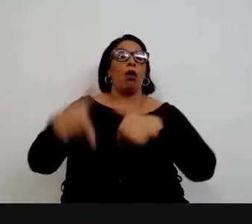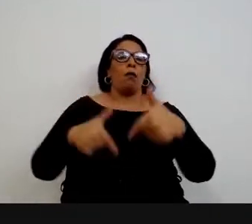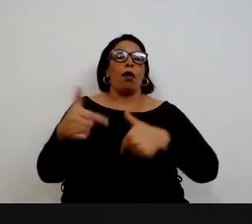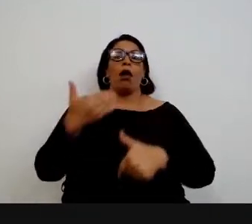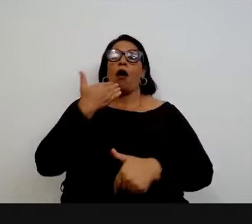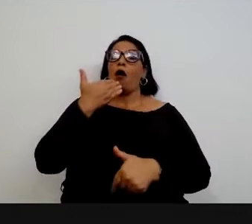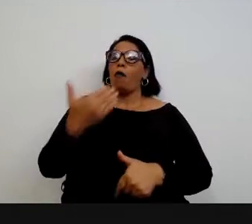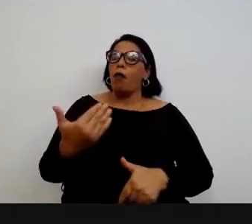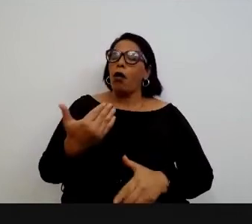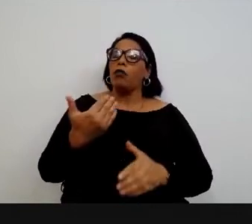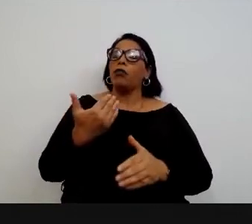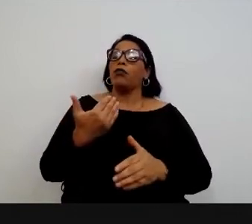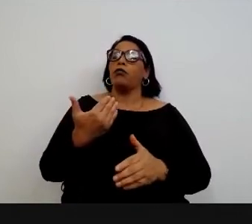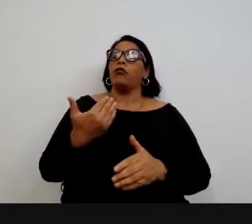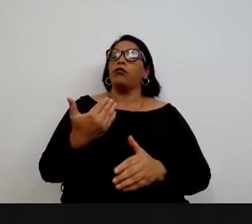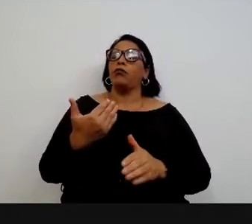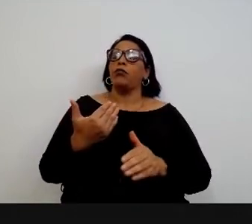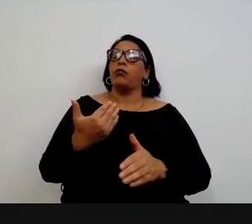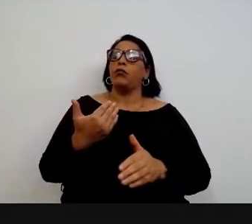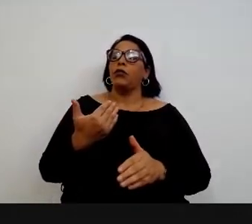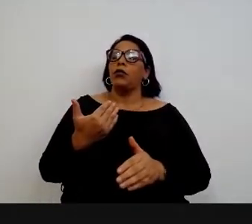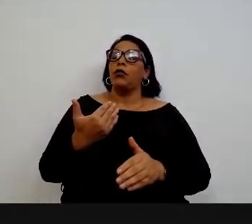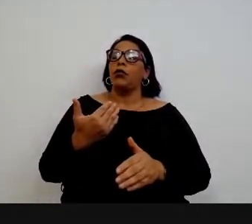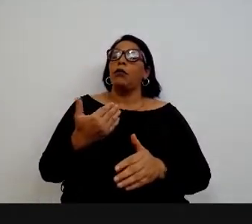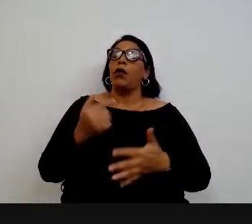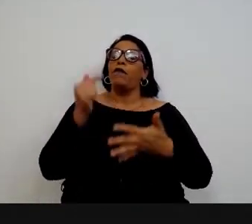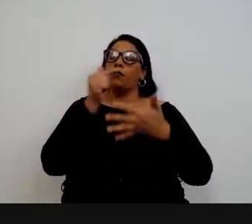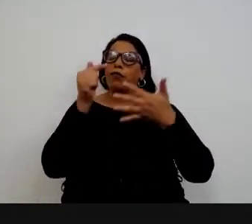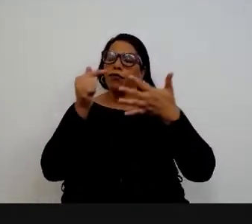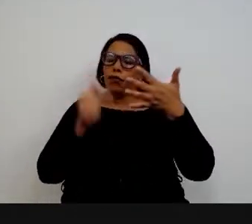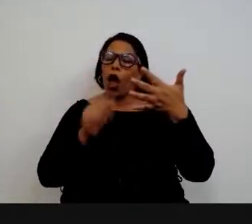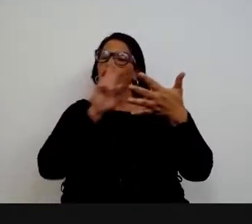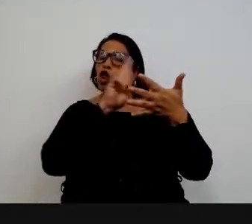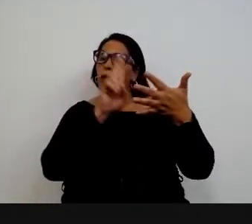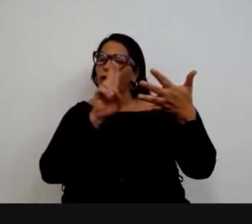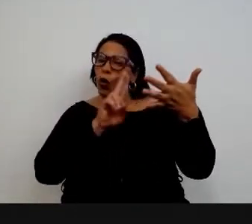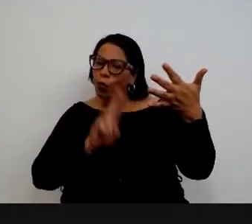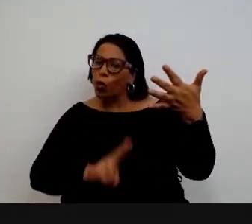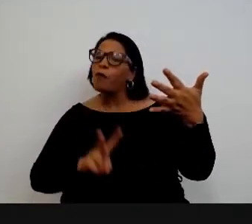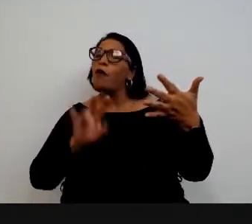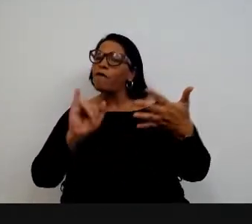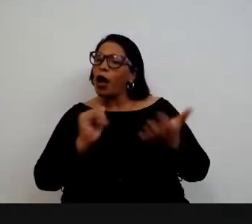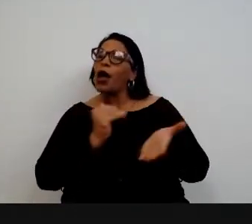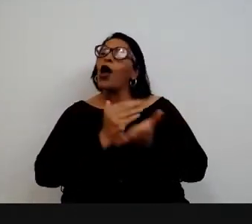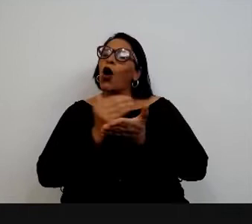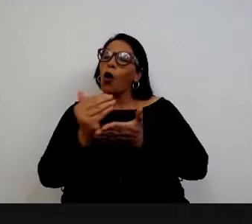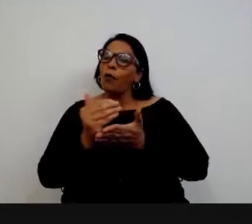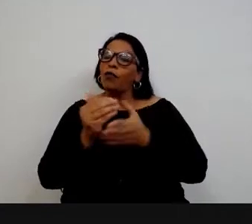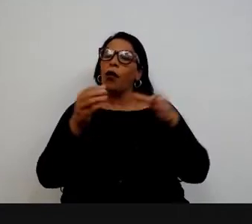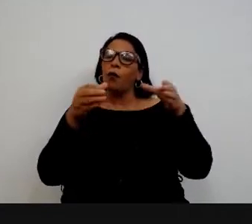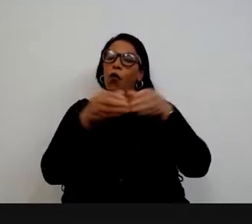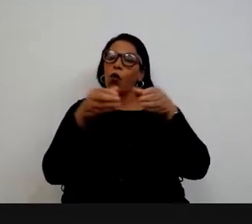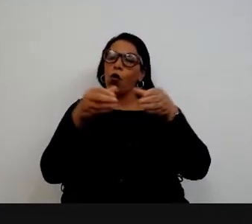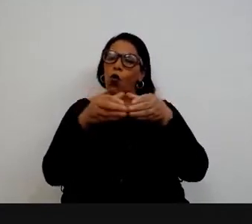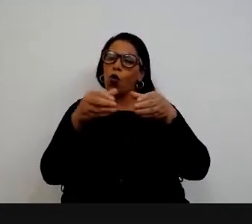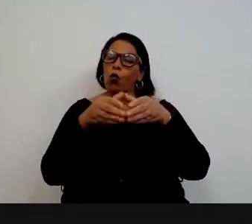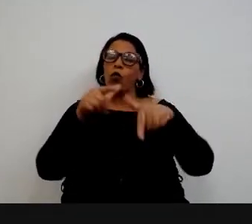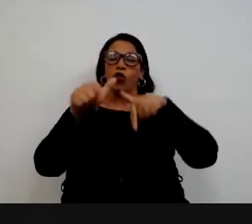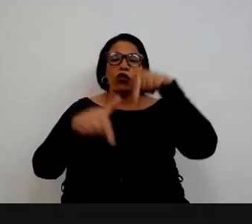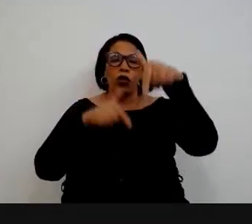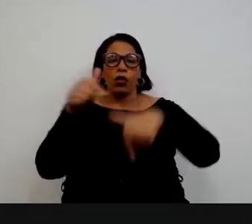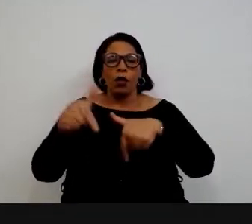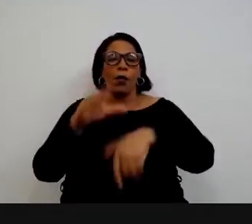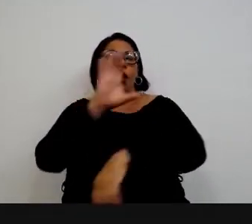Eu peço licença, mas gostaria de citá-los nominalmente. Eu começo aqui pelo Comitê Executivo,